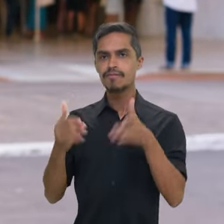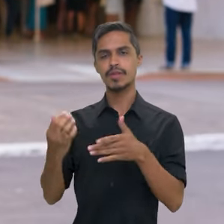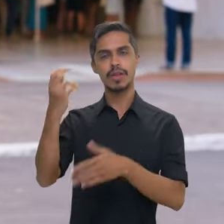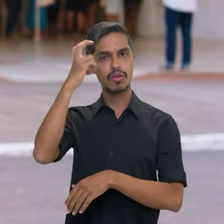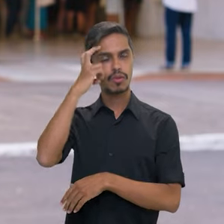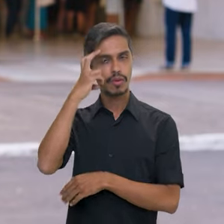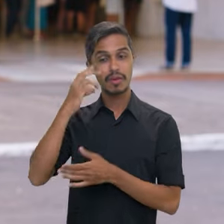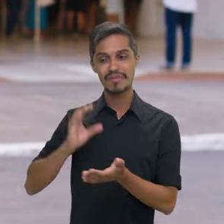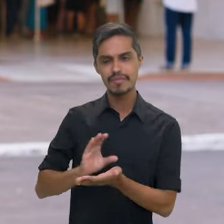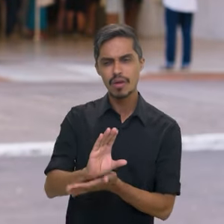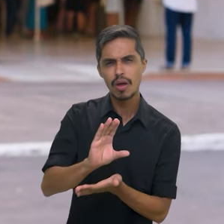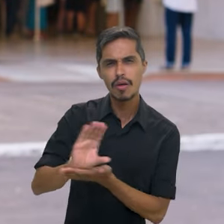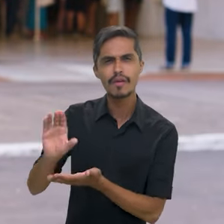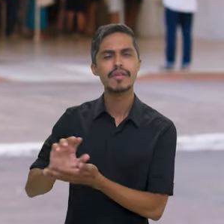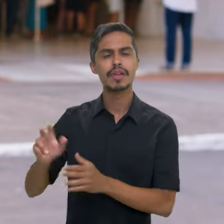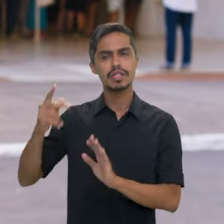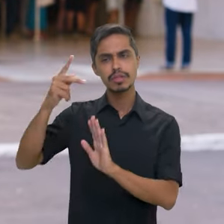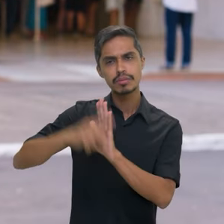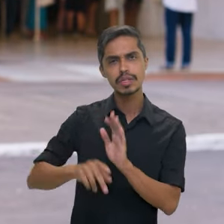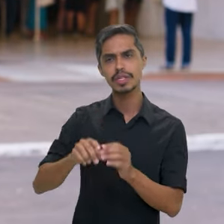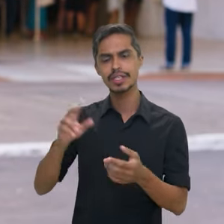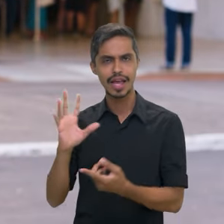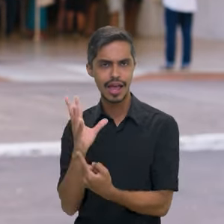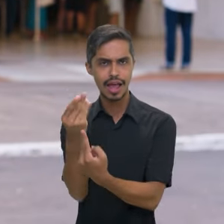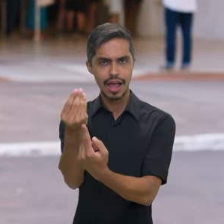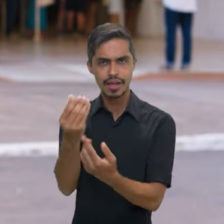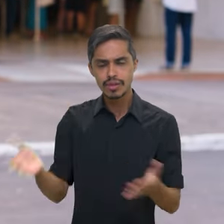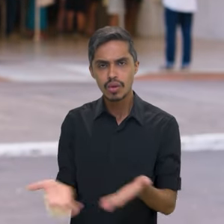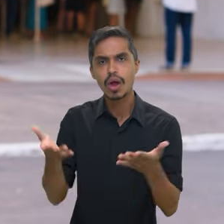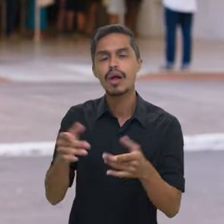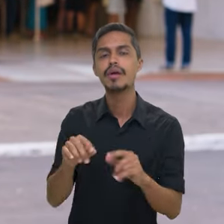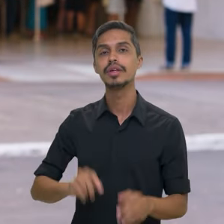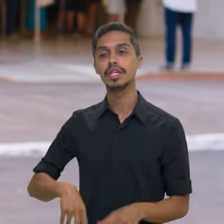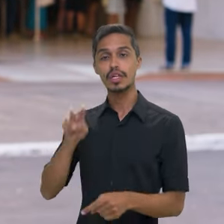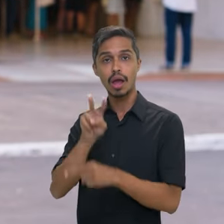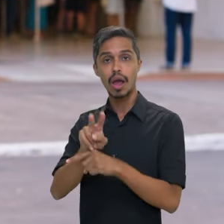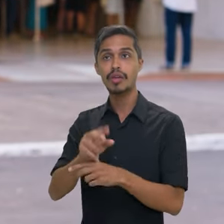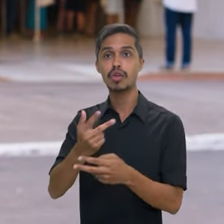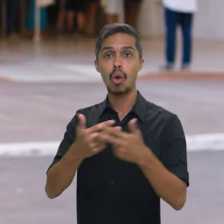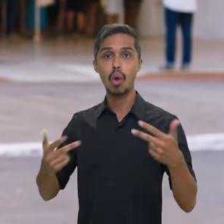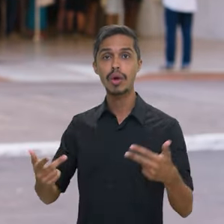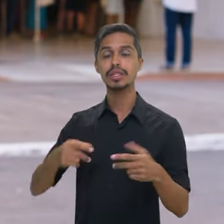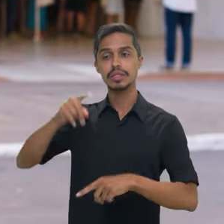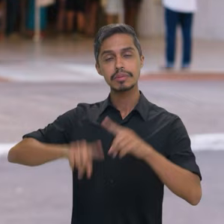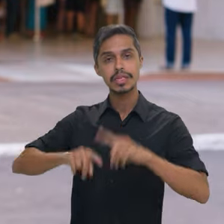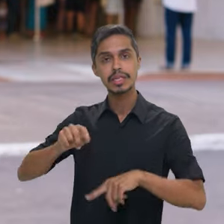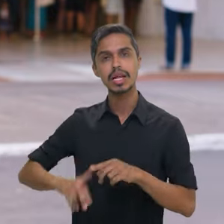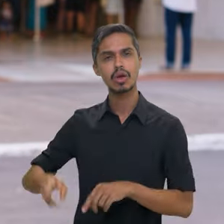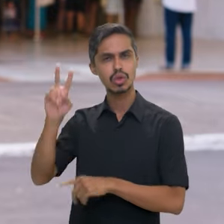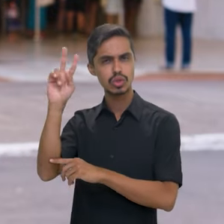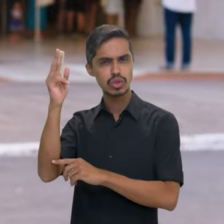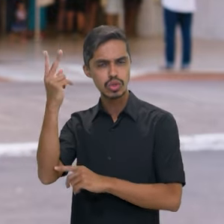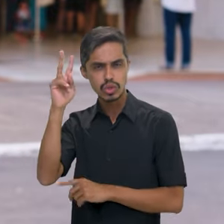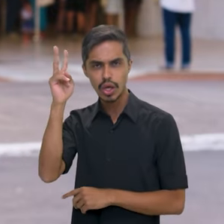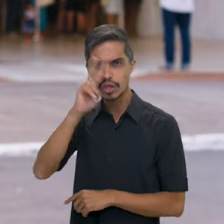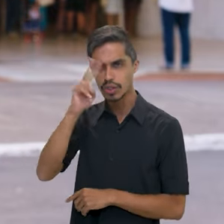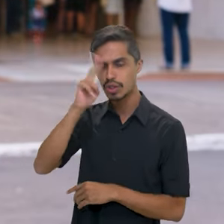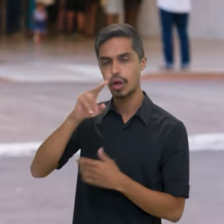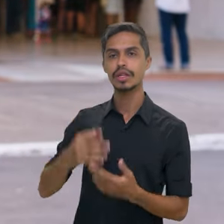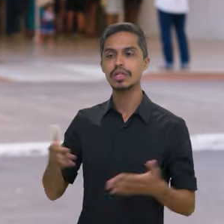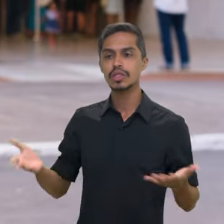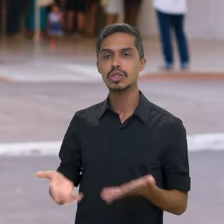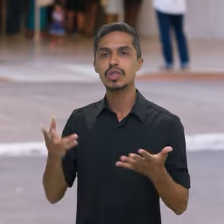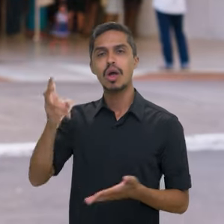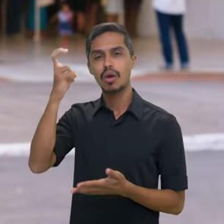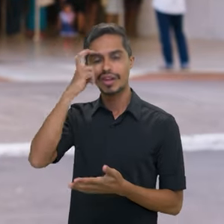compromisso com a cultura ao investir em programas de fomento às artes, preservação do patrimônio histórico e incentivo à